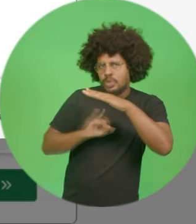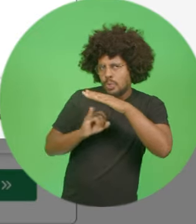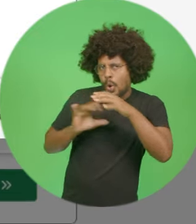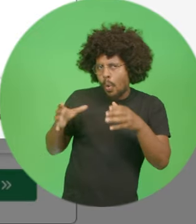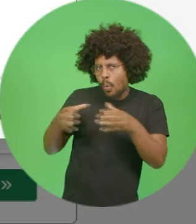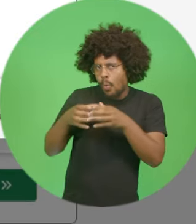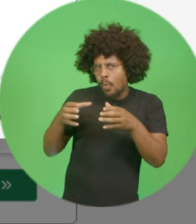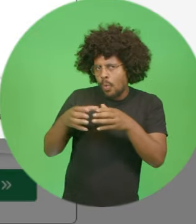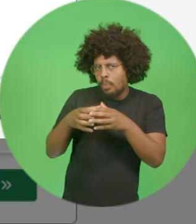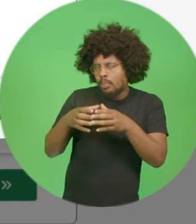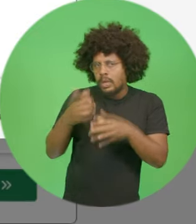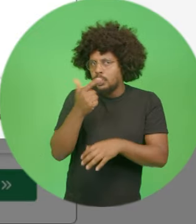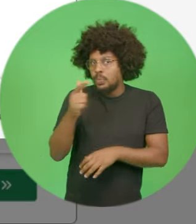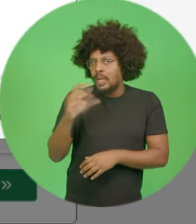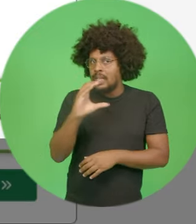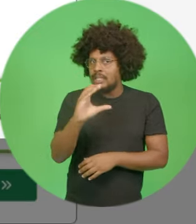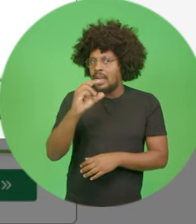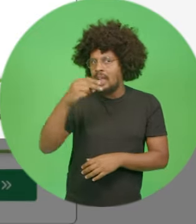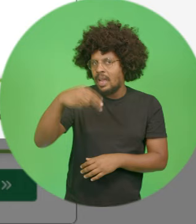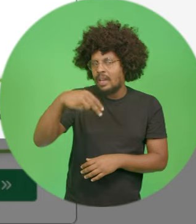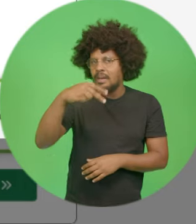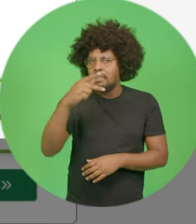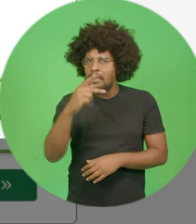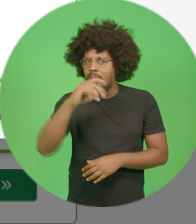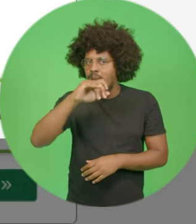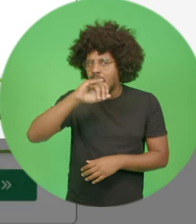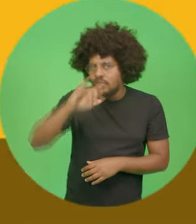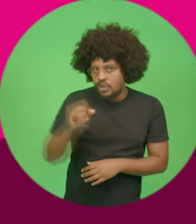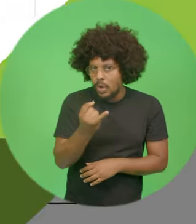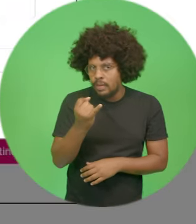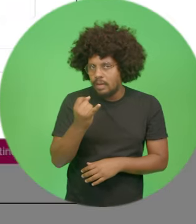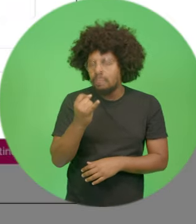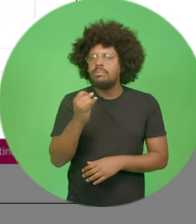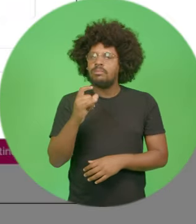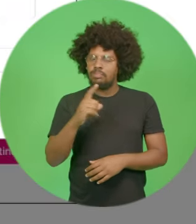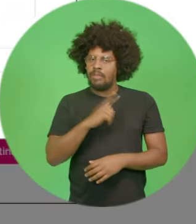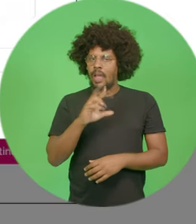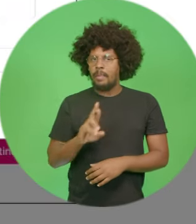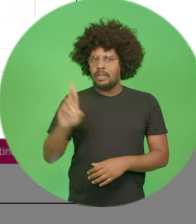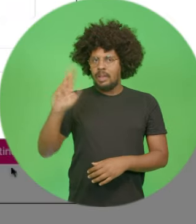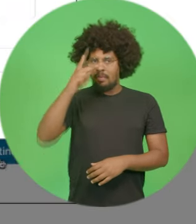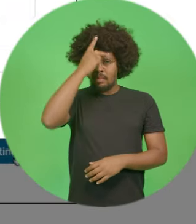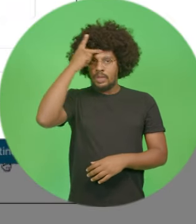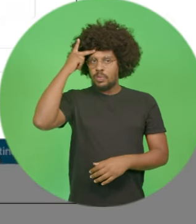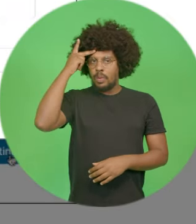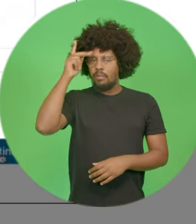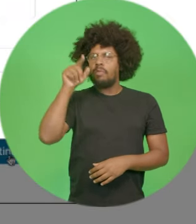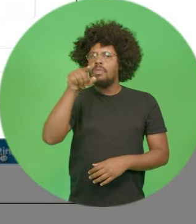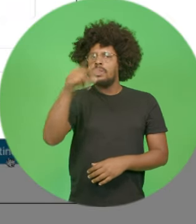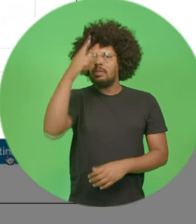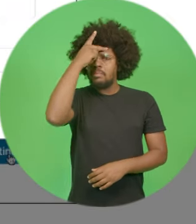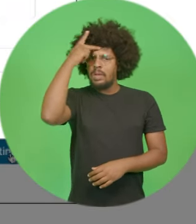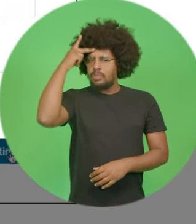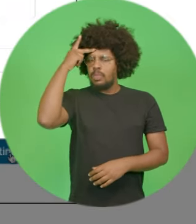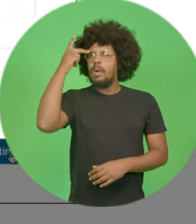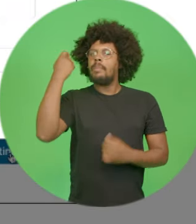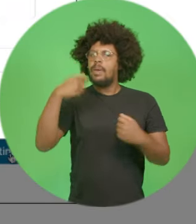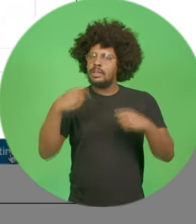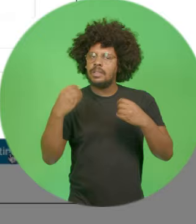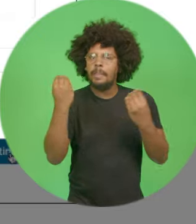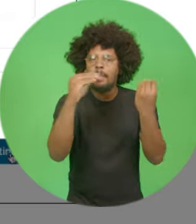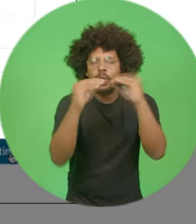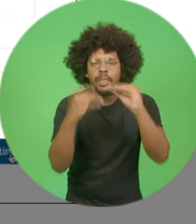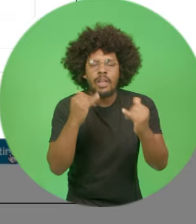sem CNPJ, representado por pessoa física. Como pessoa física, você deve colocar seus